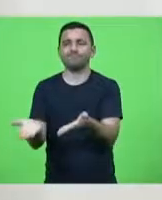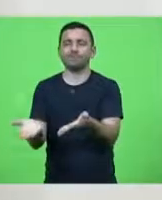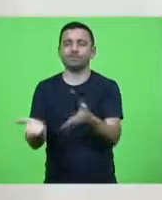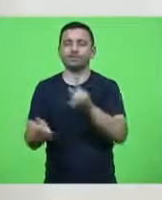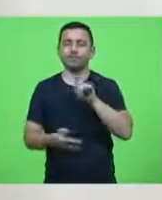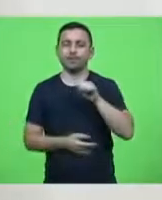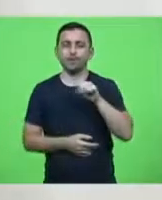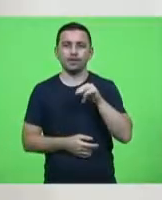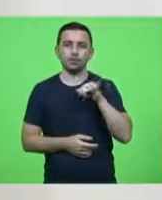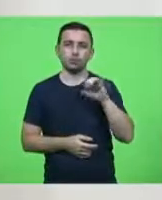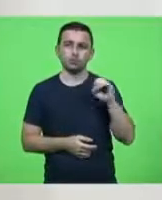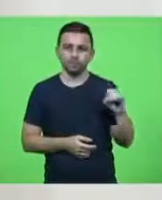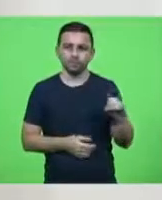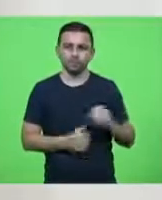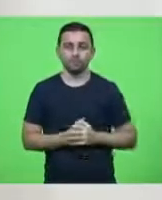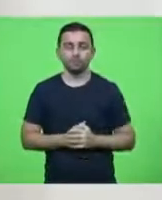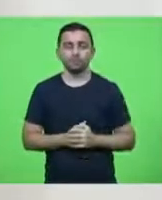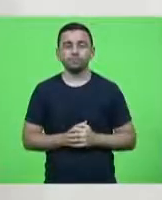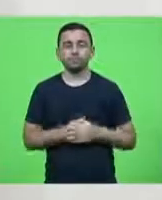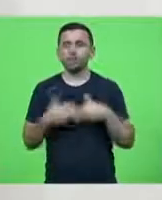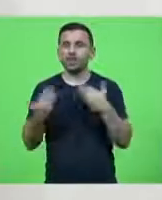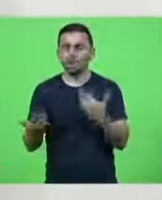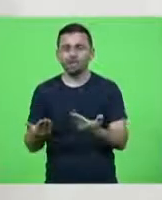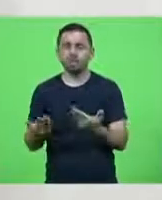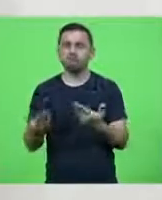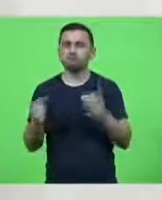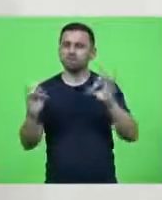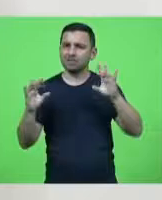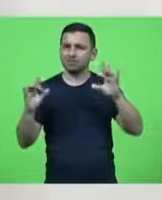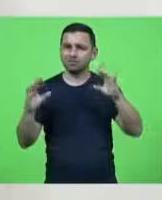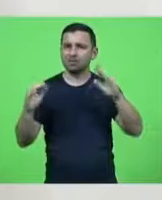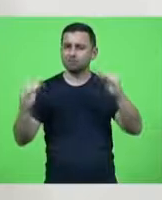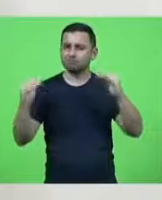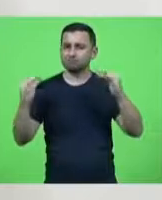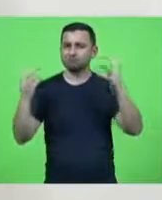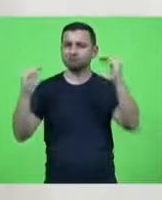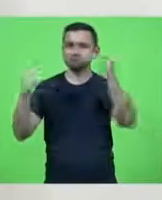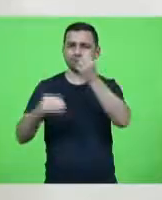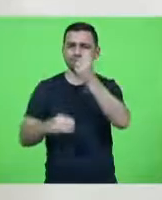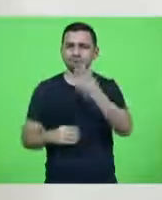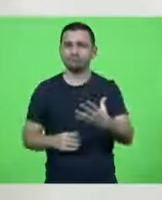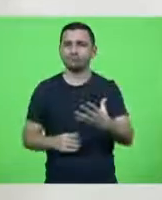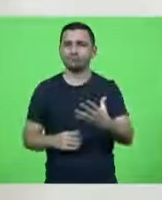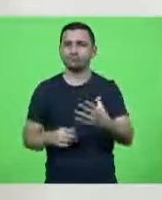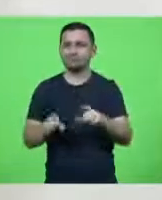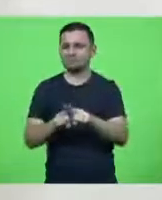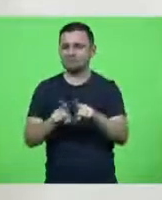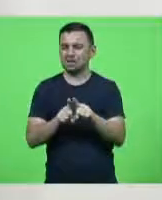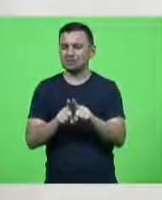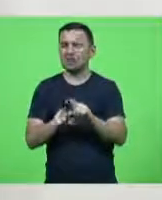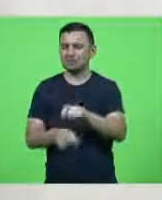Genésio. Grande pessoa, mas também muito humilde.